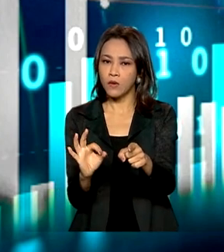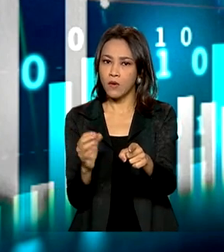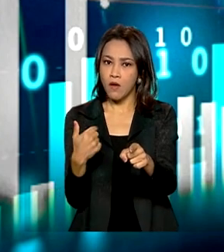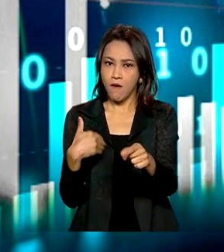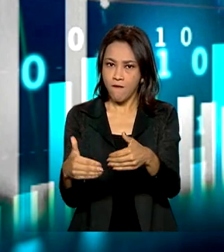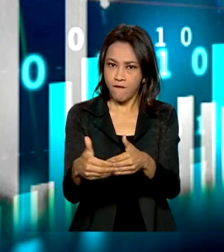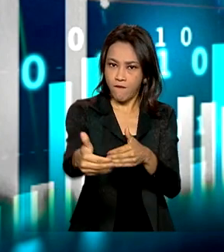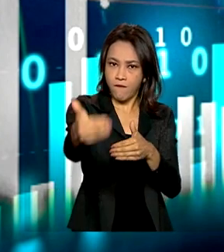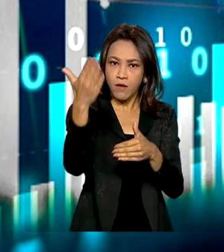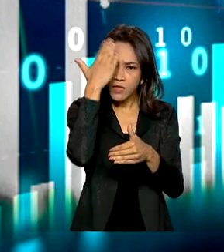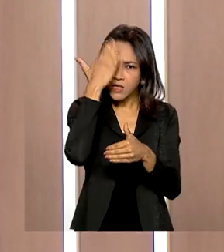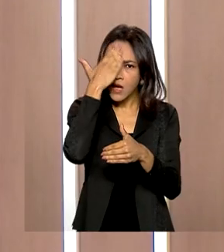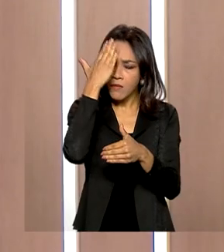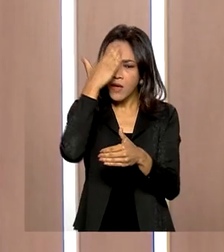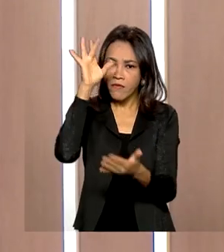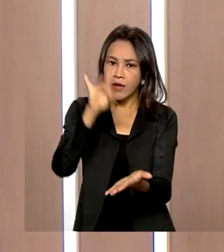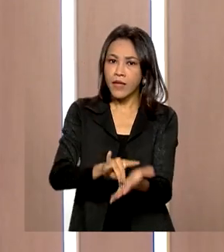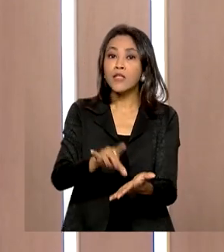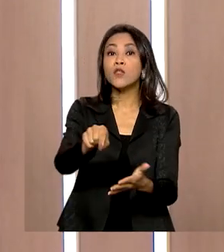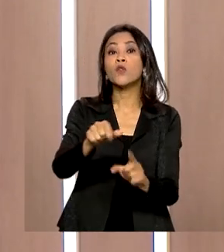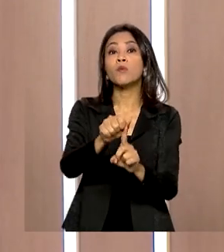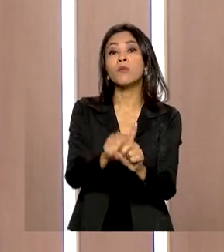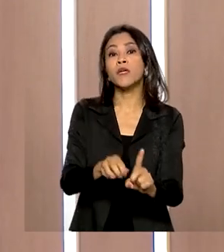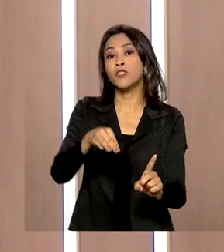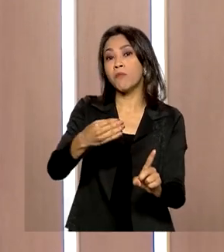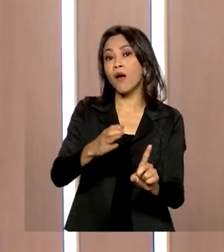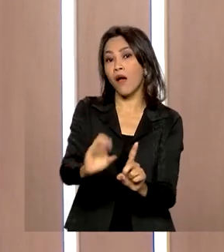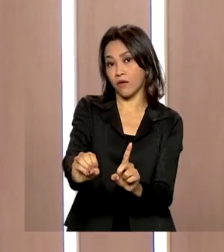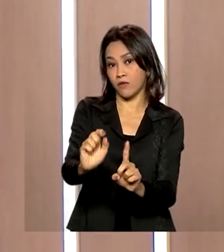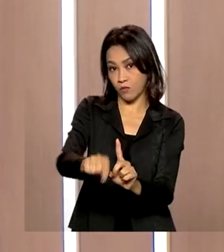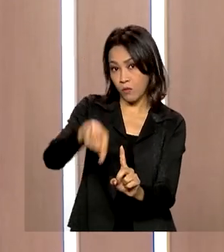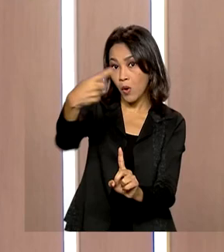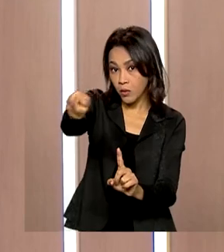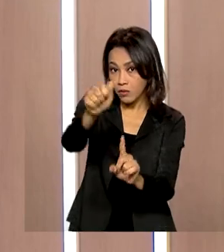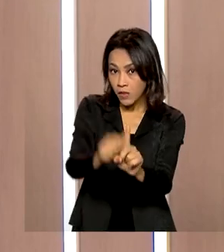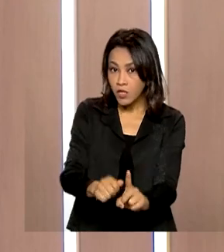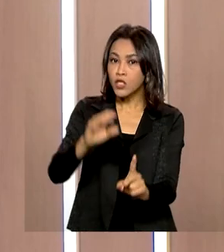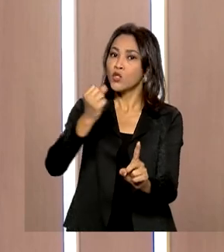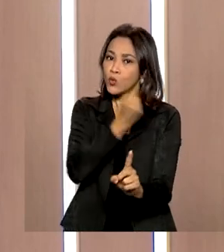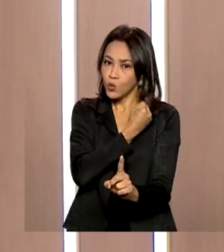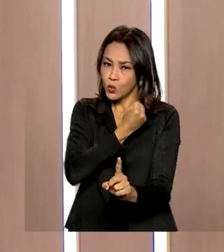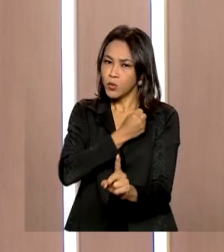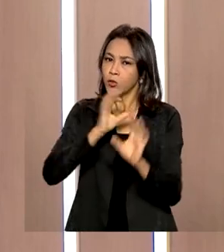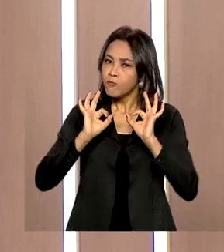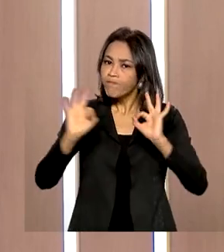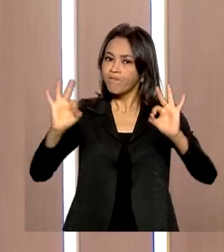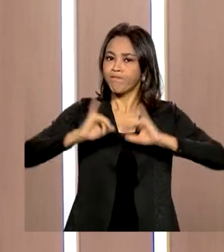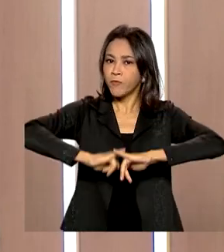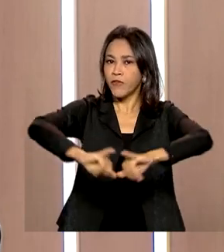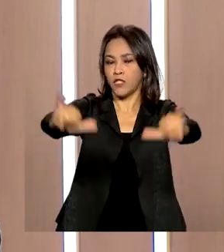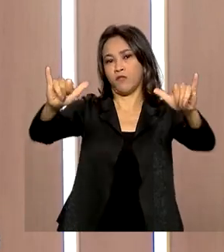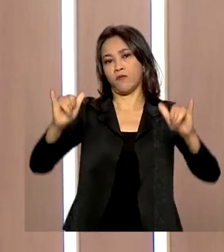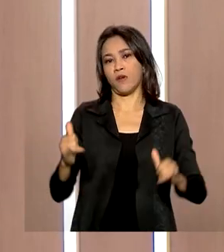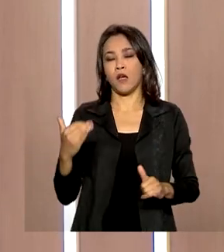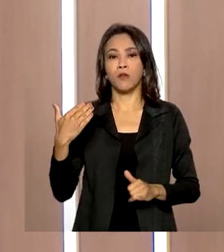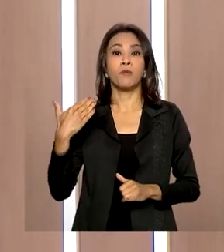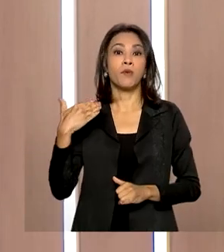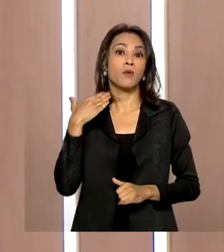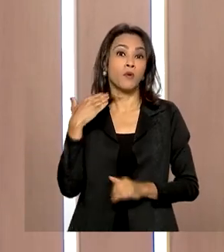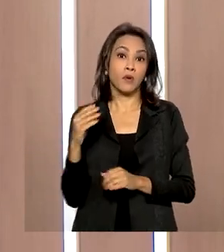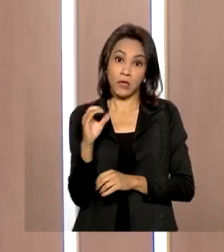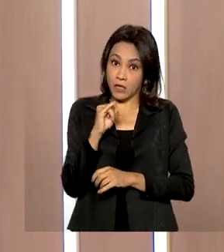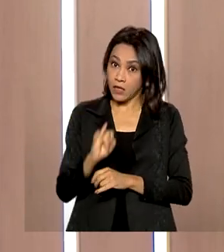saber a informação verdadeira apenas em março, no mês que vem, quando saírem os números oficiais do IBGE. O que nós já podemos dizer com